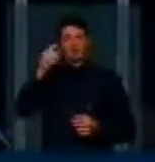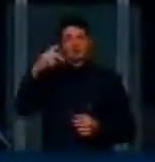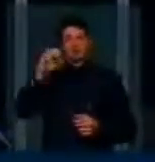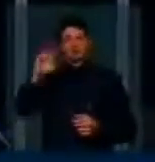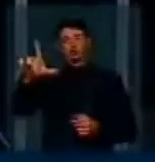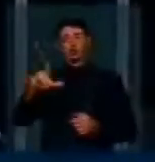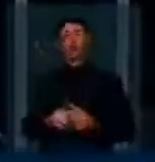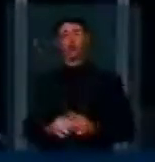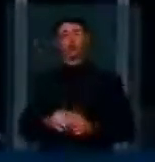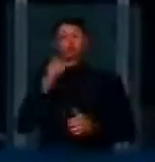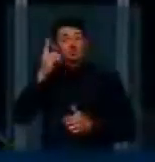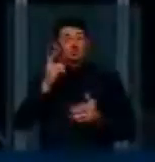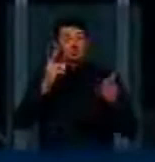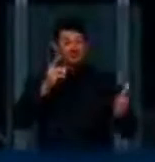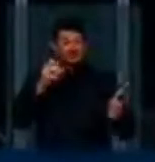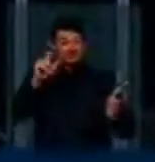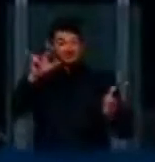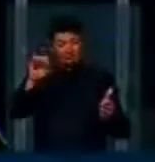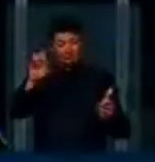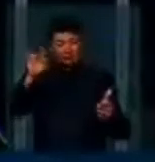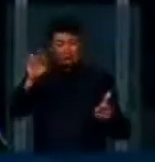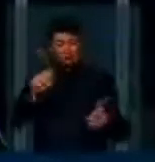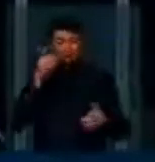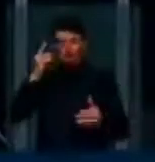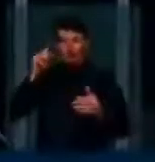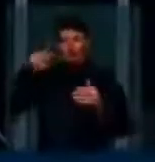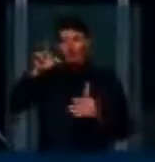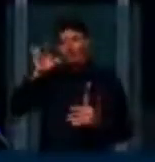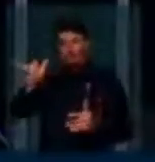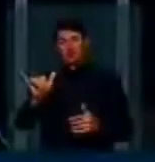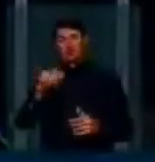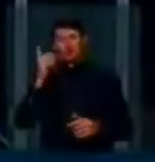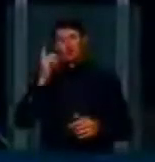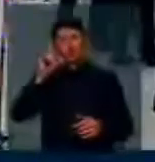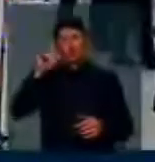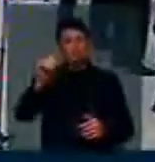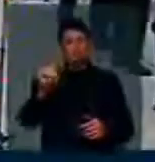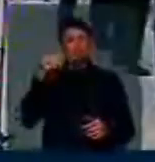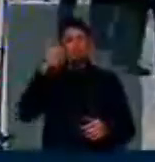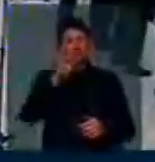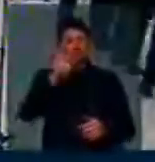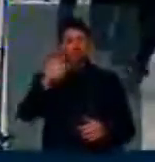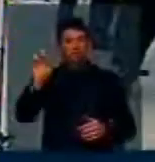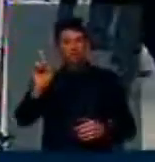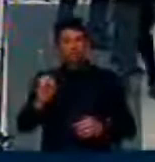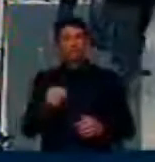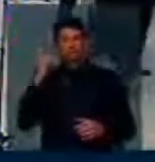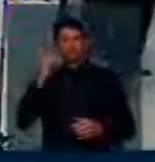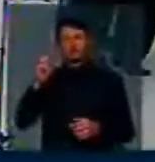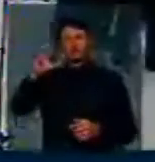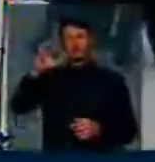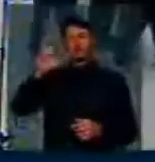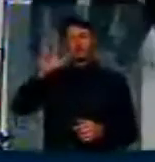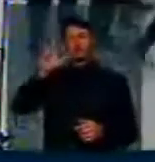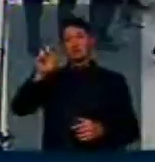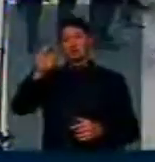e Liberdade, deputado Silvio Costa, deputado Amorei Teixeira, deputado Nilton Lima, deputado Fernando Ferro, deputado César